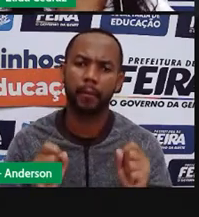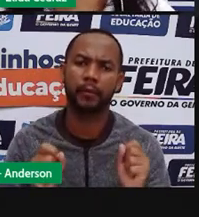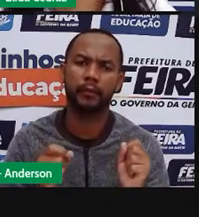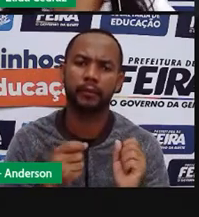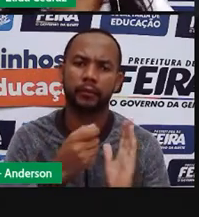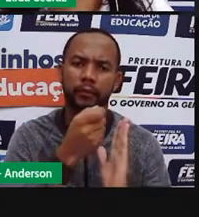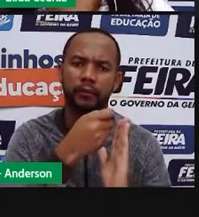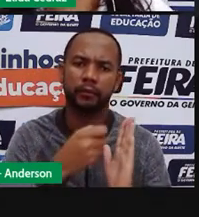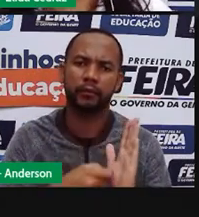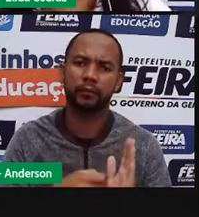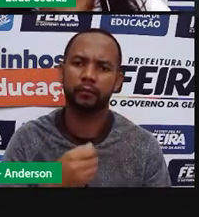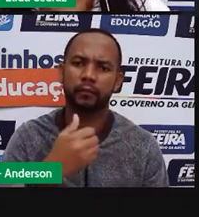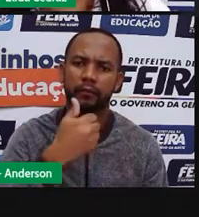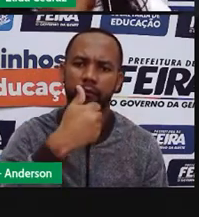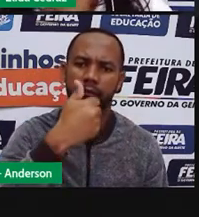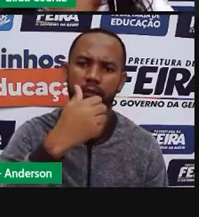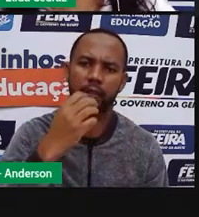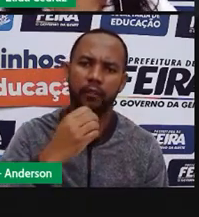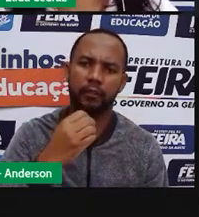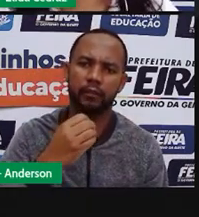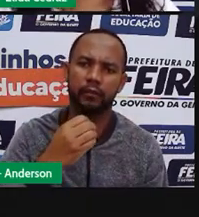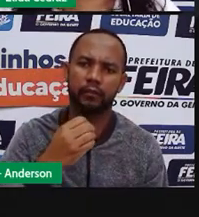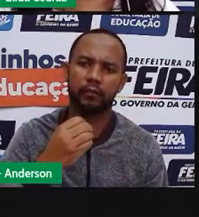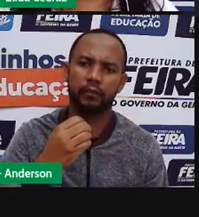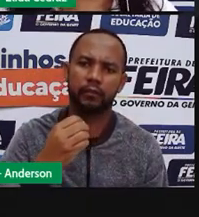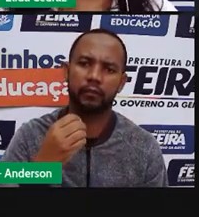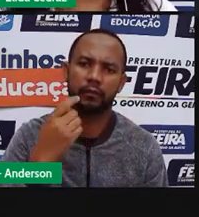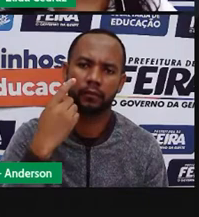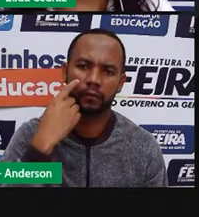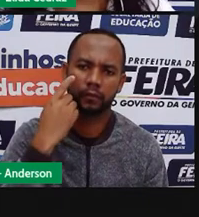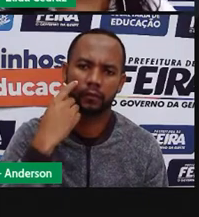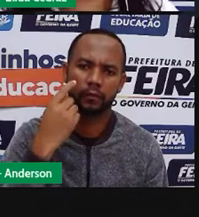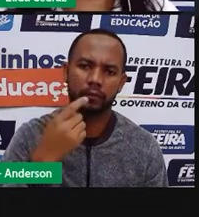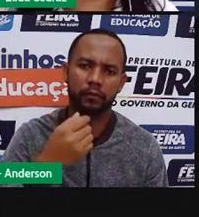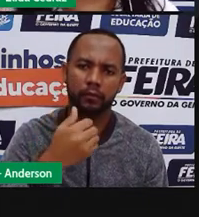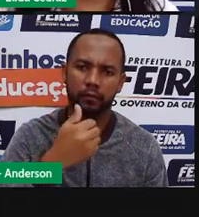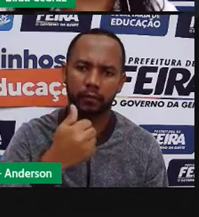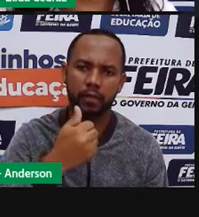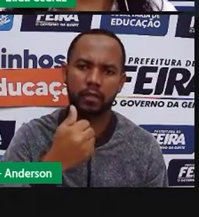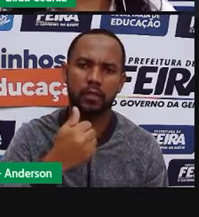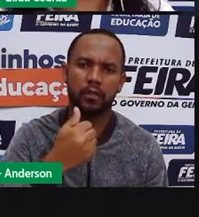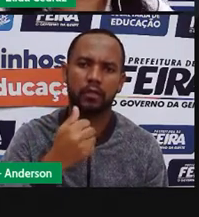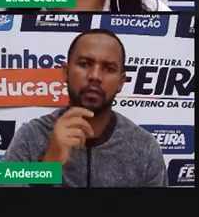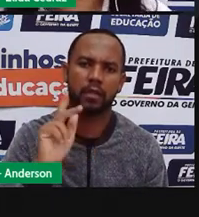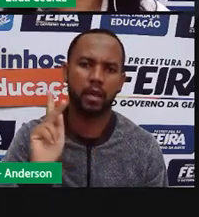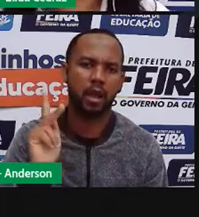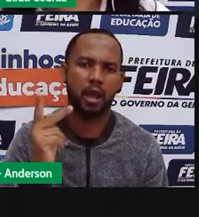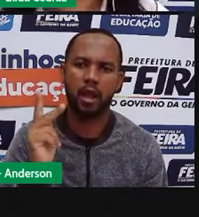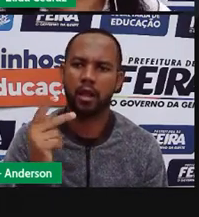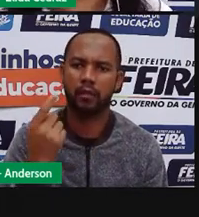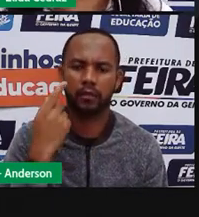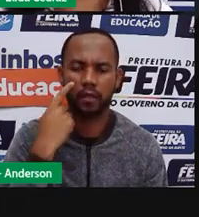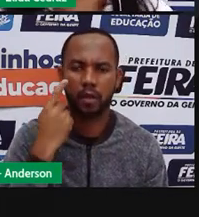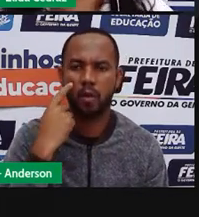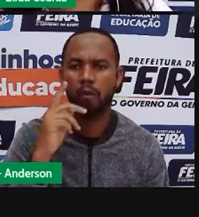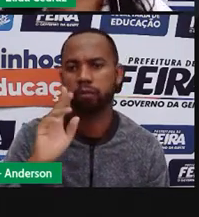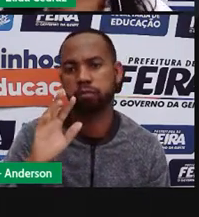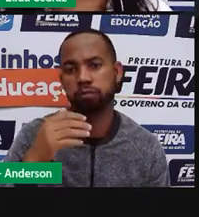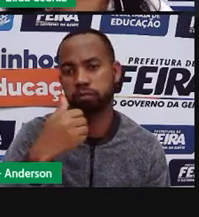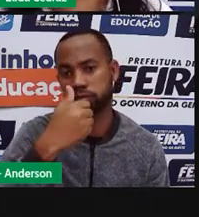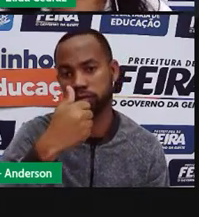forma. 10 horas, 10 horas abreviado com o H minúsculo ou podemos escrever